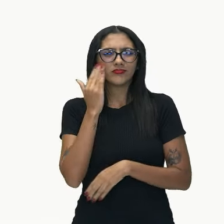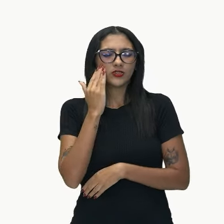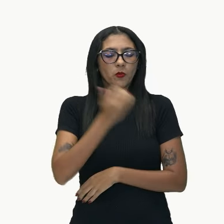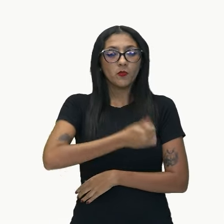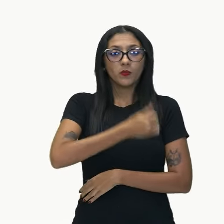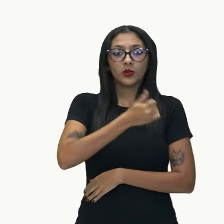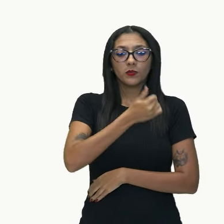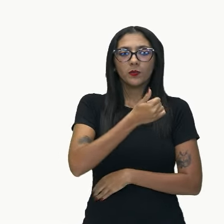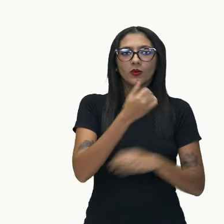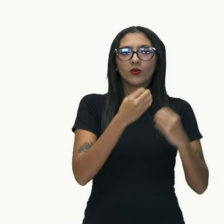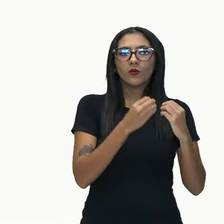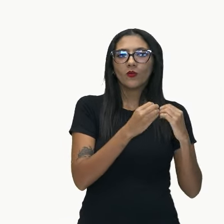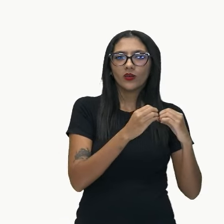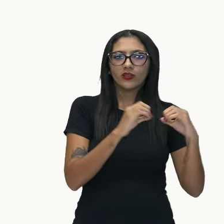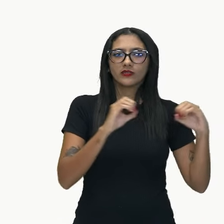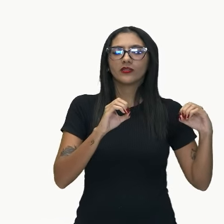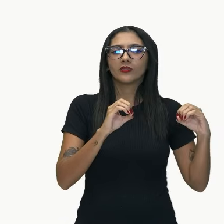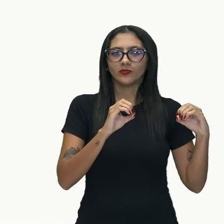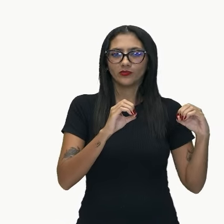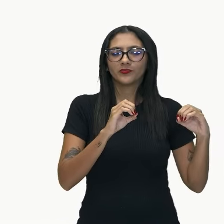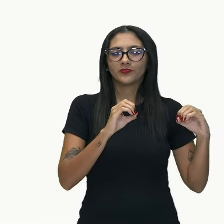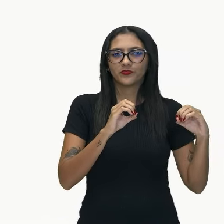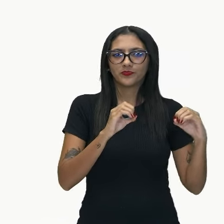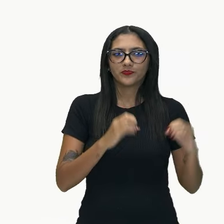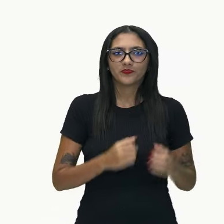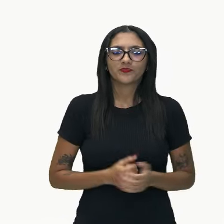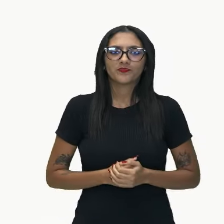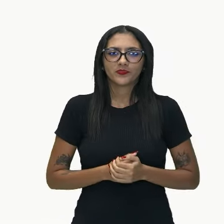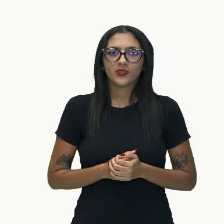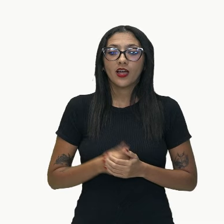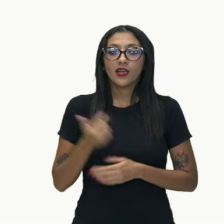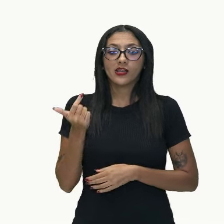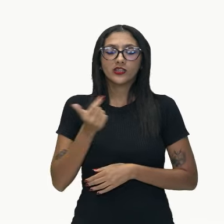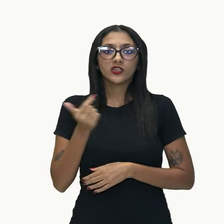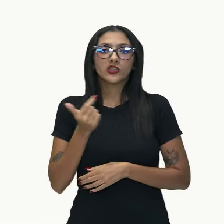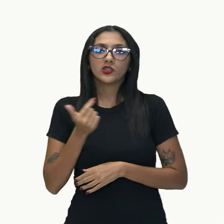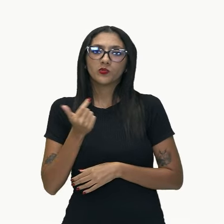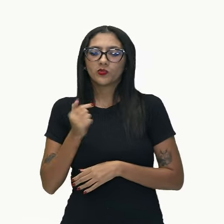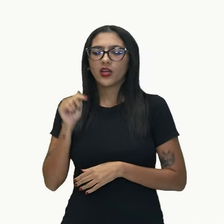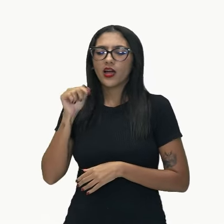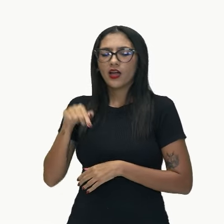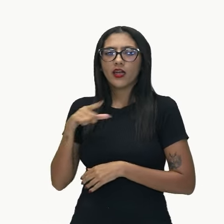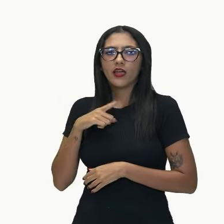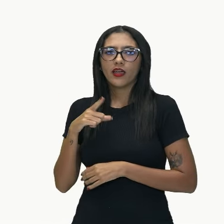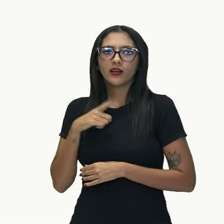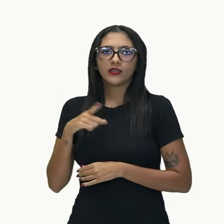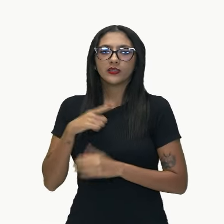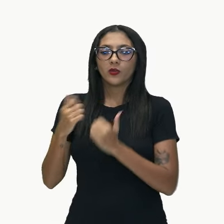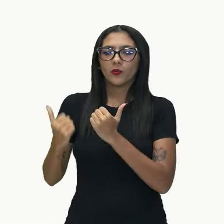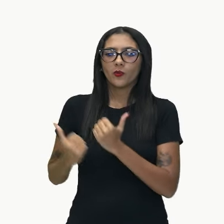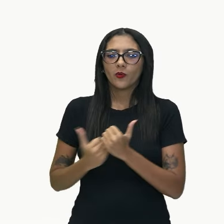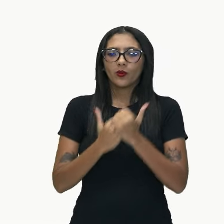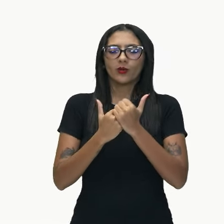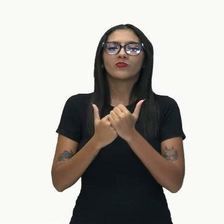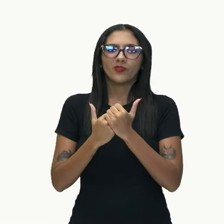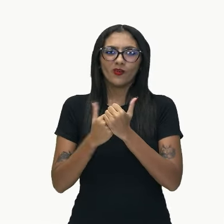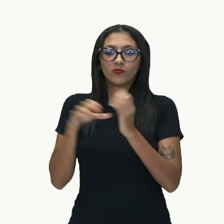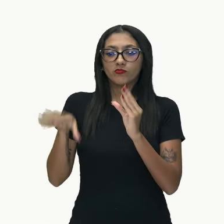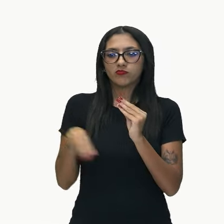verbo transitivo direto. A minha oração subordinada está existindo justamente para